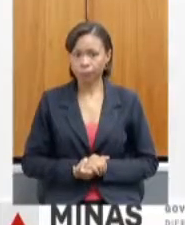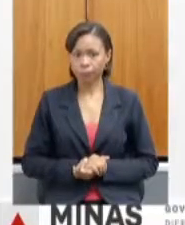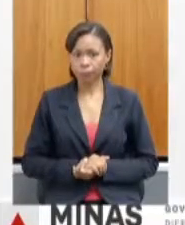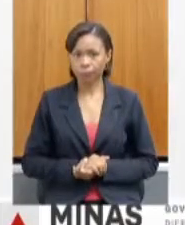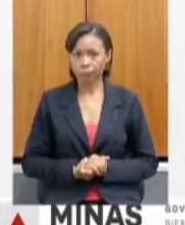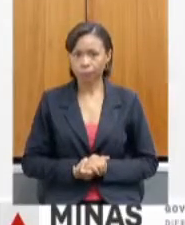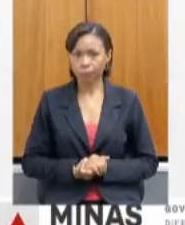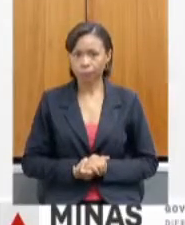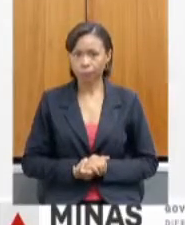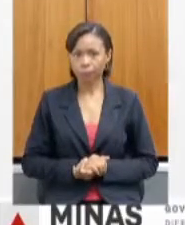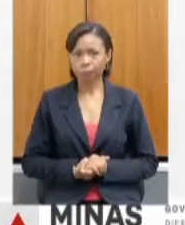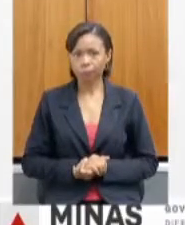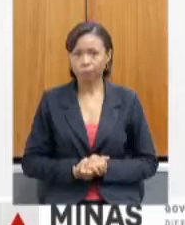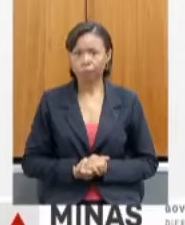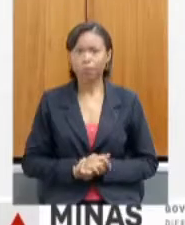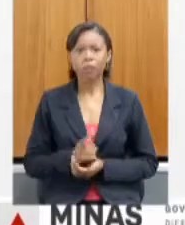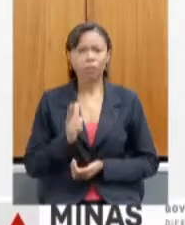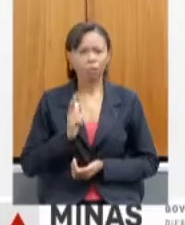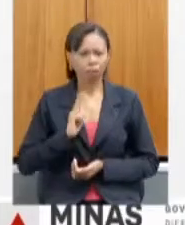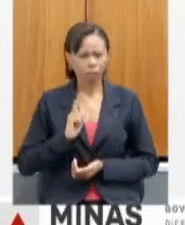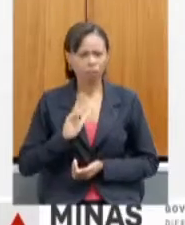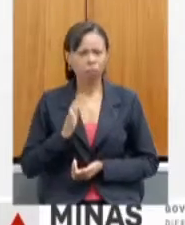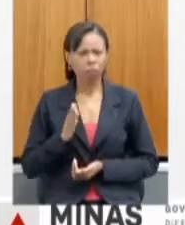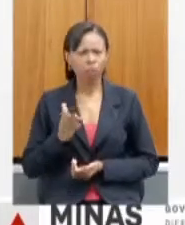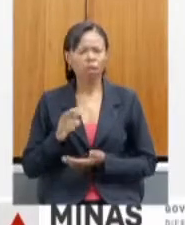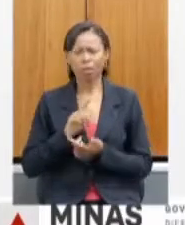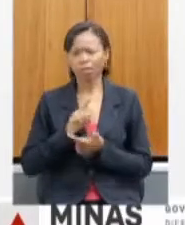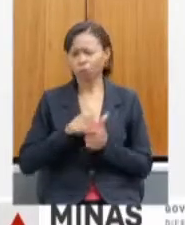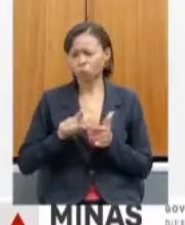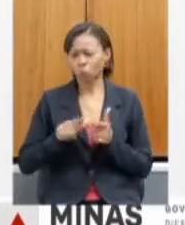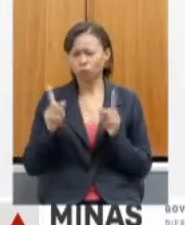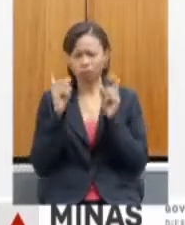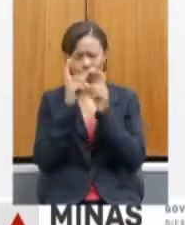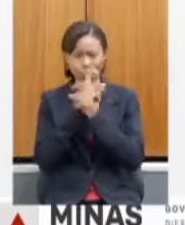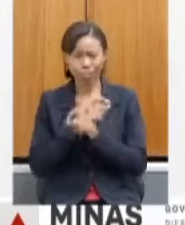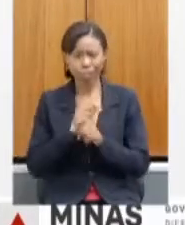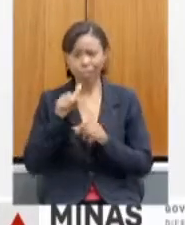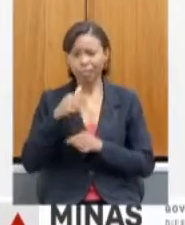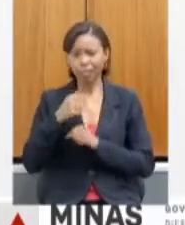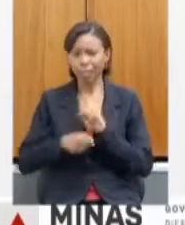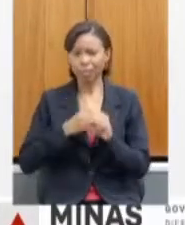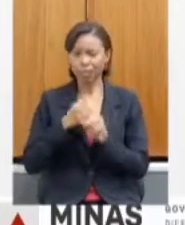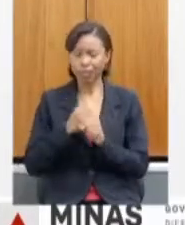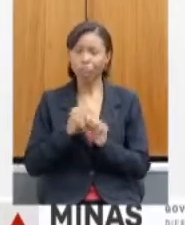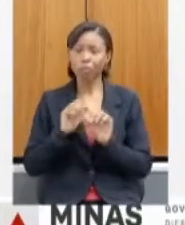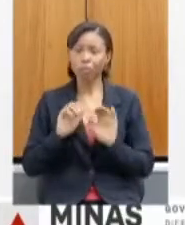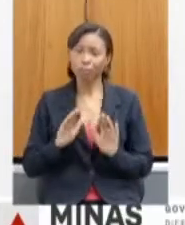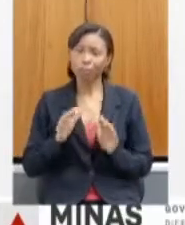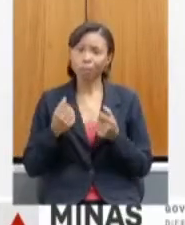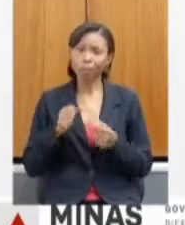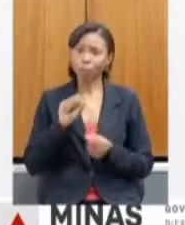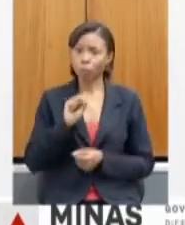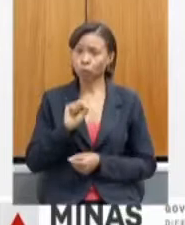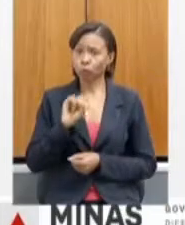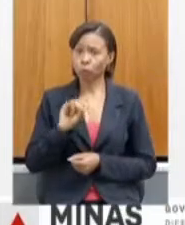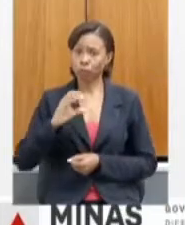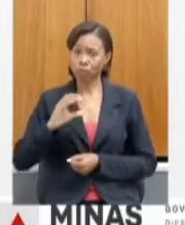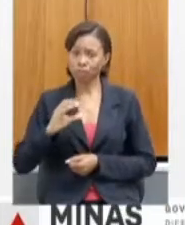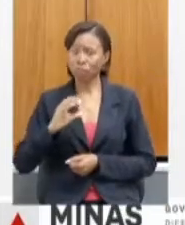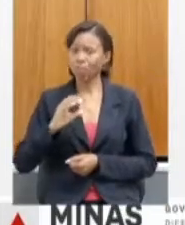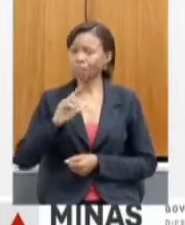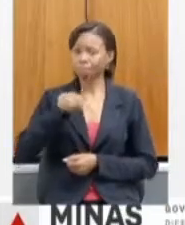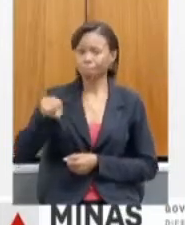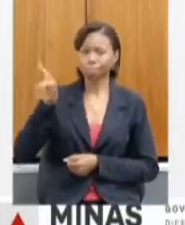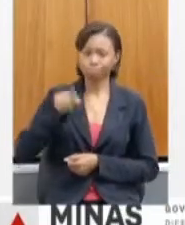Bem, mesmo com todas as dificuldades que nós tivemos esse ano, tivemos que, infelizmente, suspender a nossa SIC, nossa Semana Internacional do Café